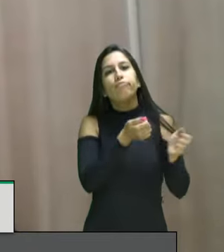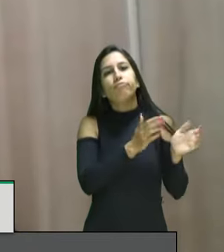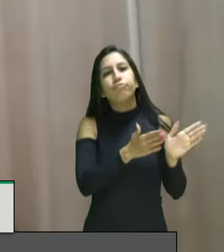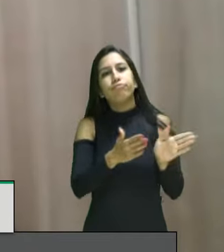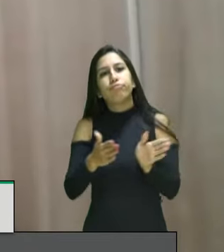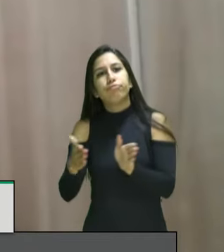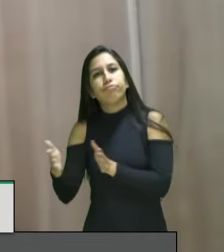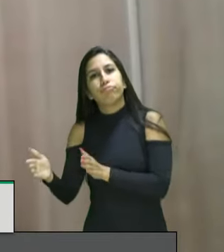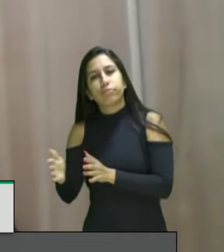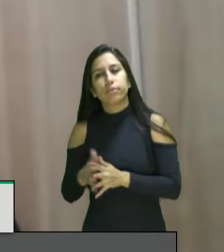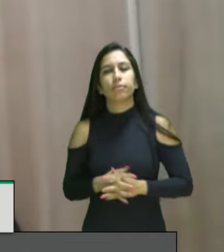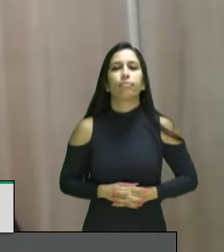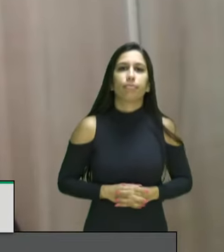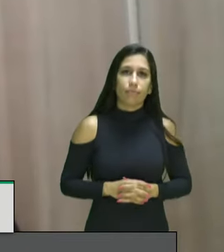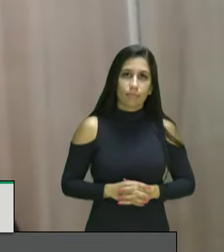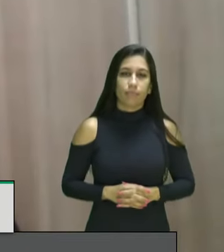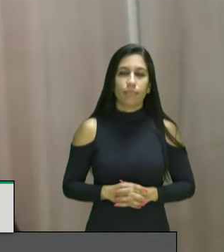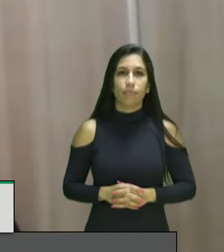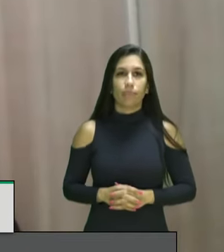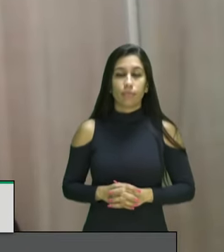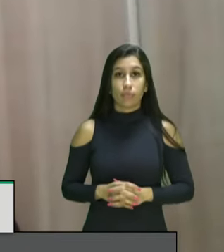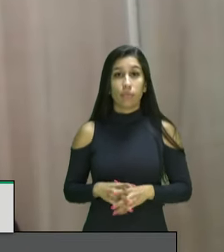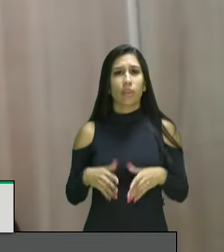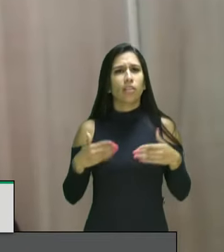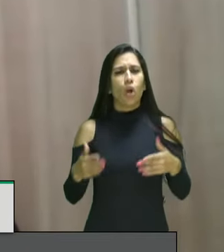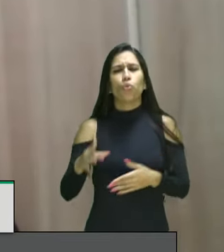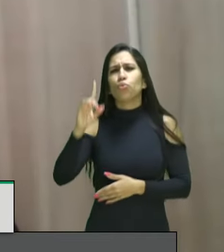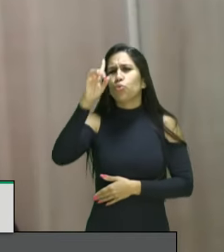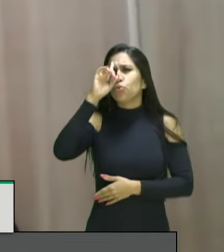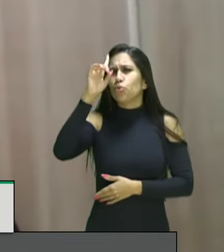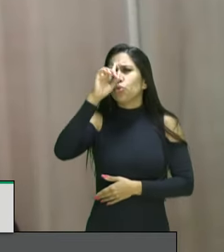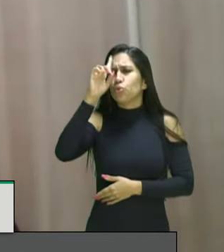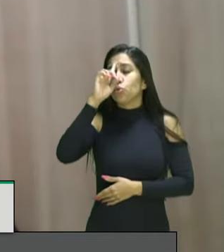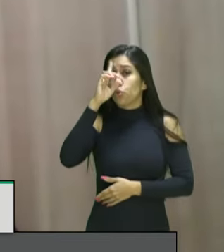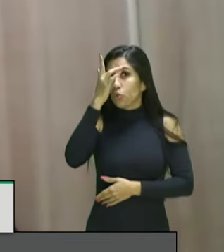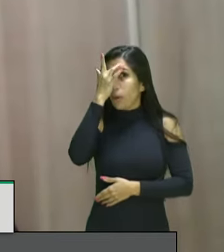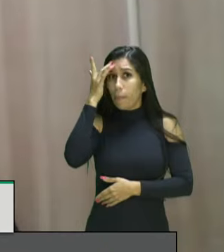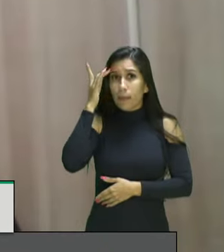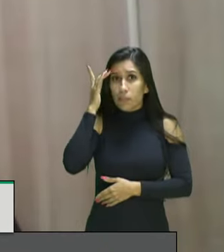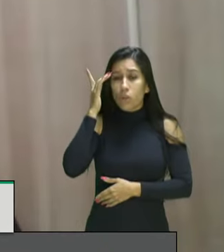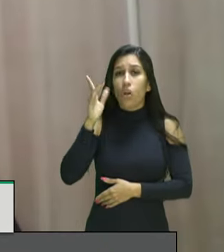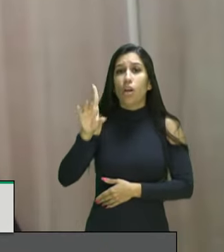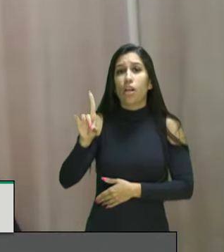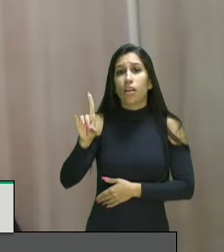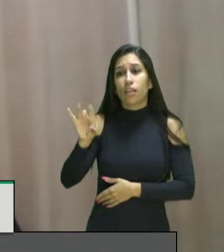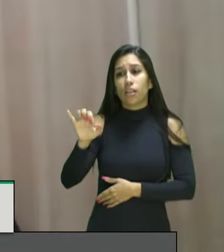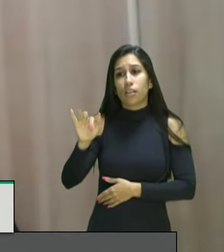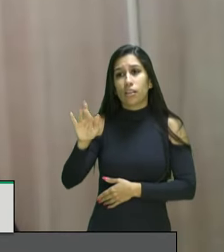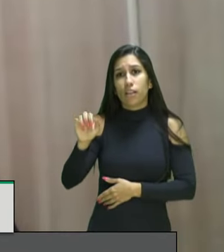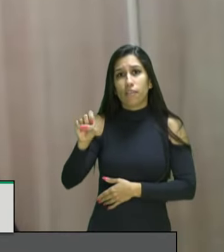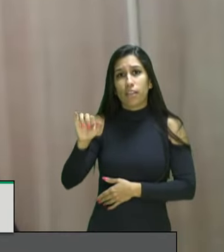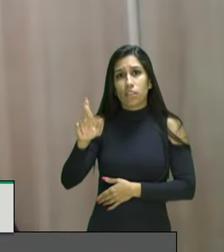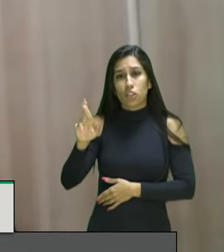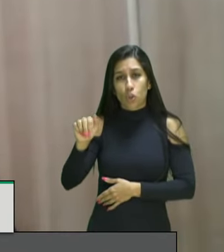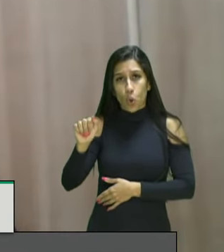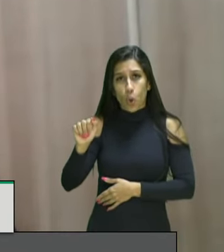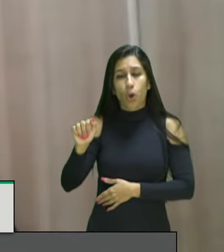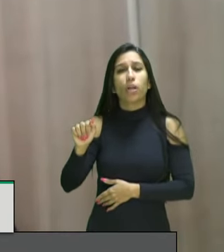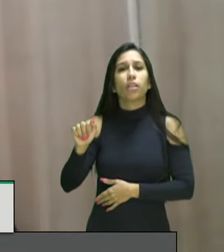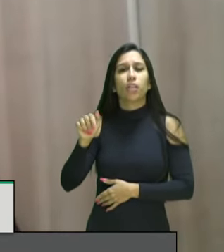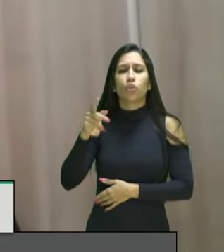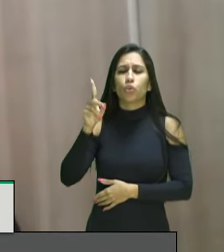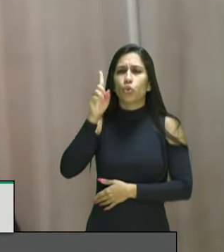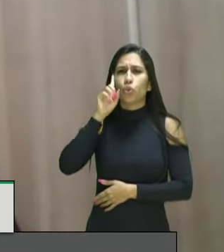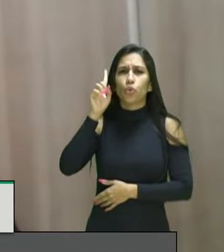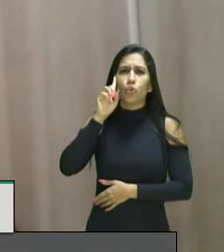pelo relatório preliminar todos os dias defensoras e defensores públicos lidam com a violência estatal contra a população